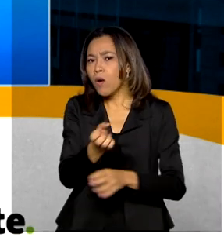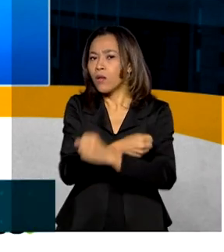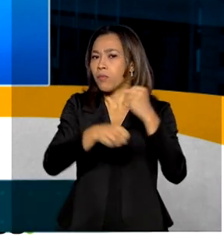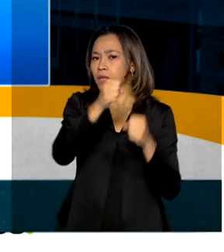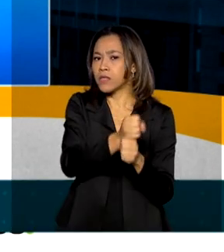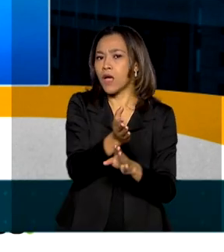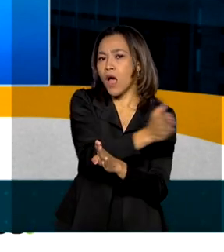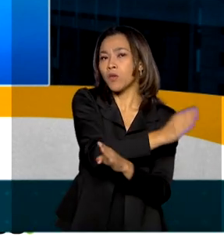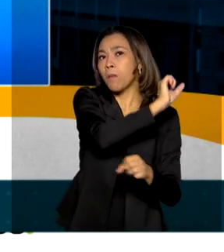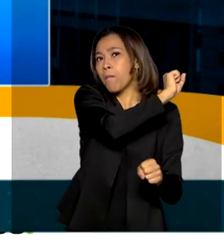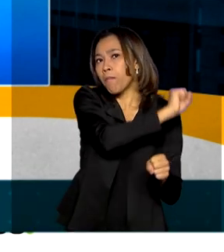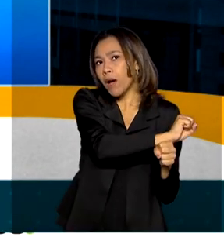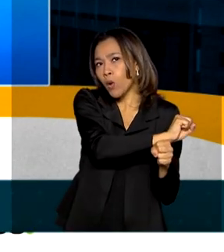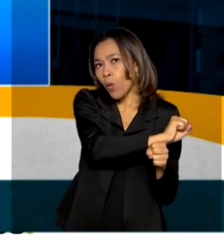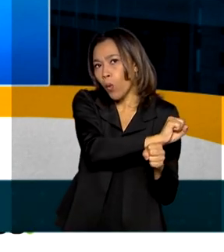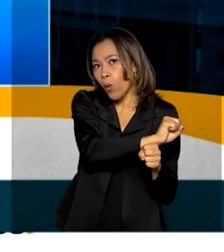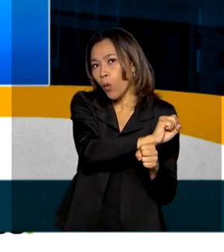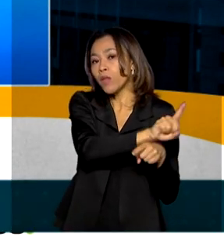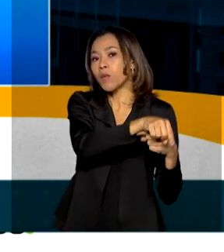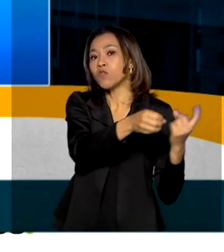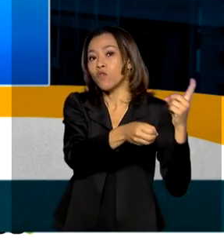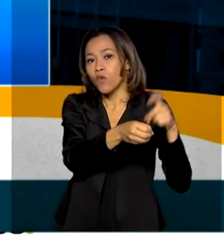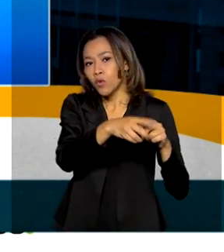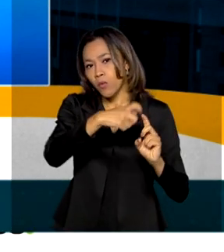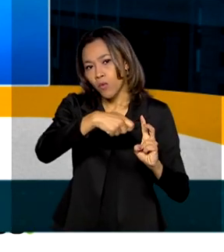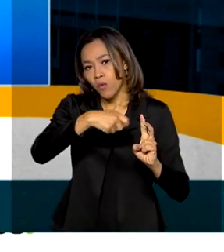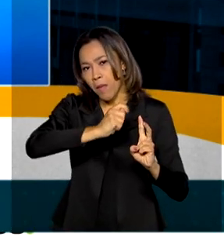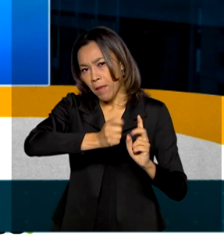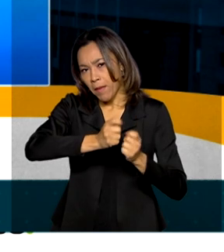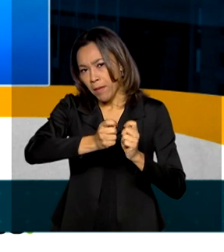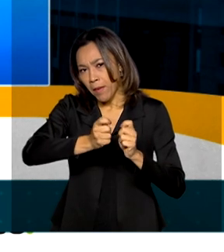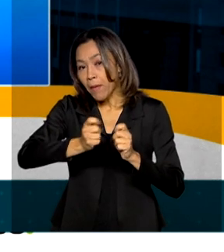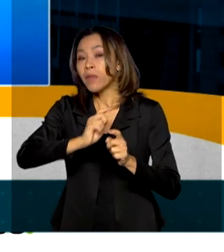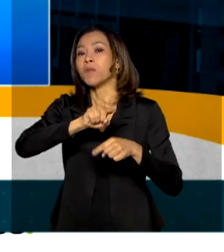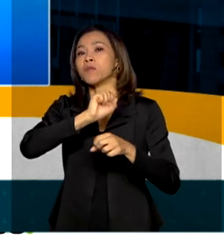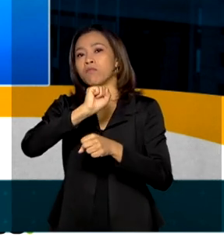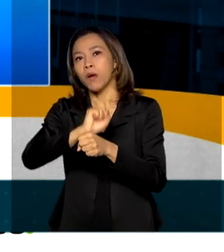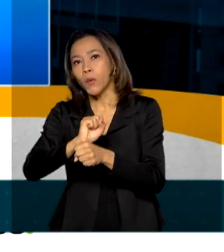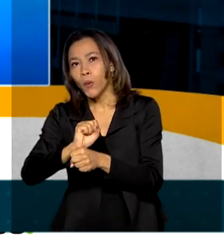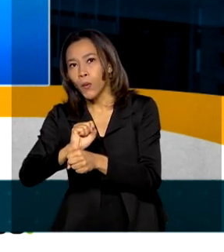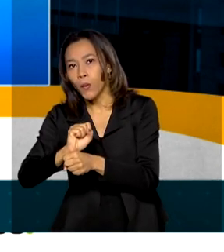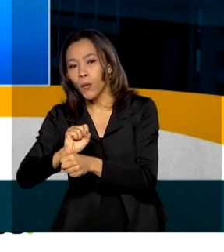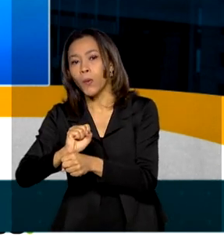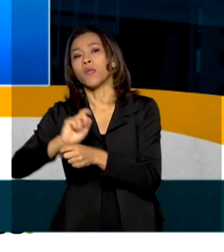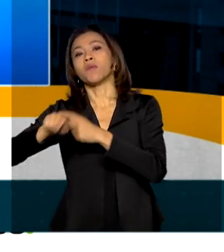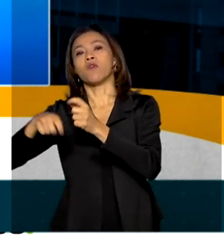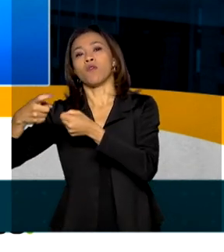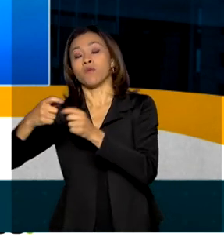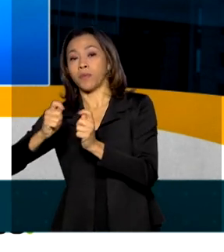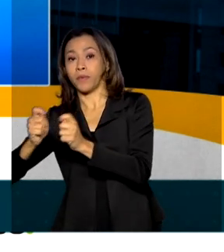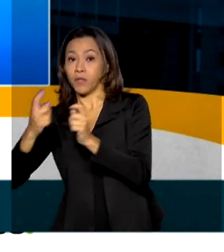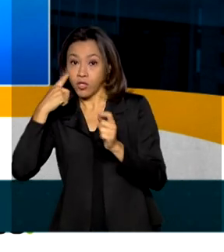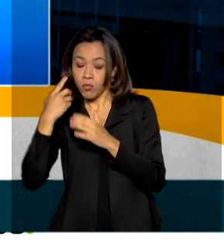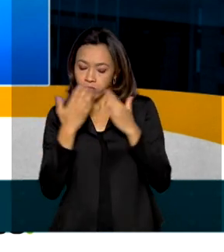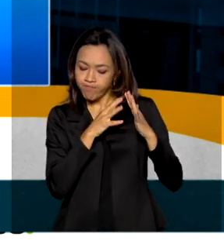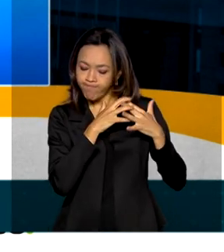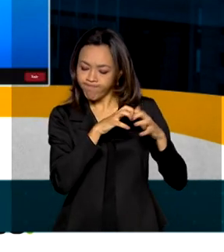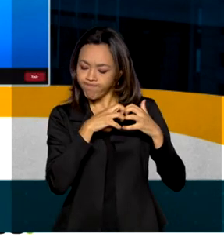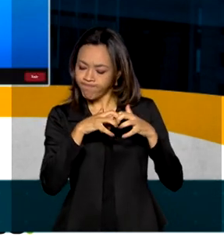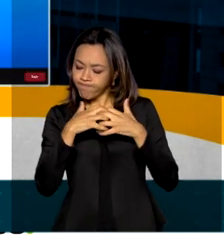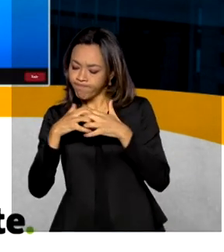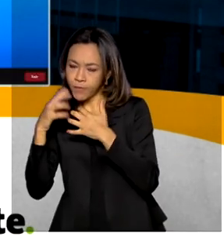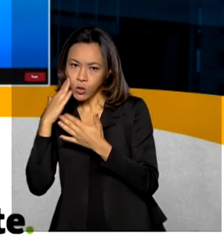discutindo potencialmente mais seis meses de carência. Ou seja, tudo que for necessário para